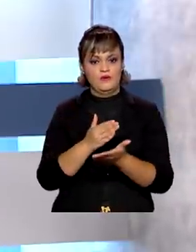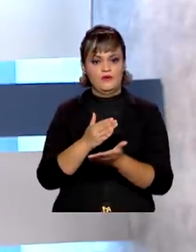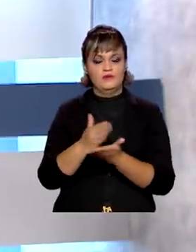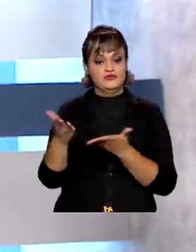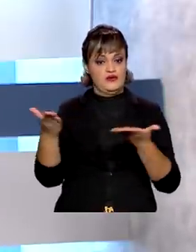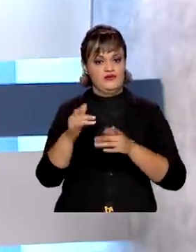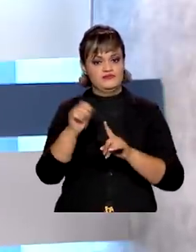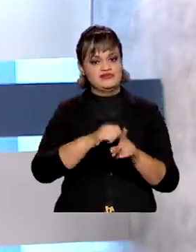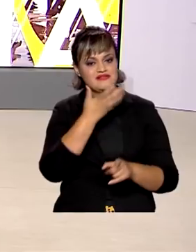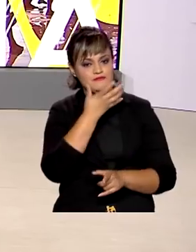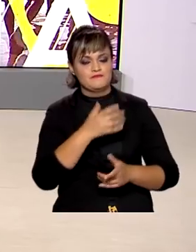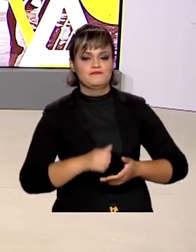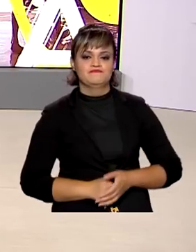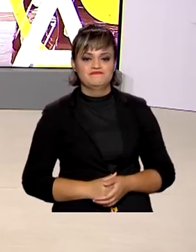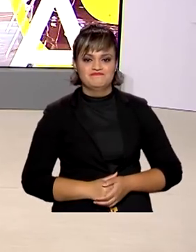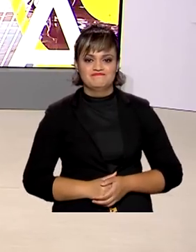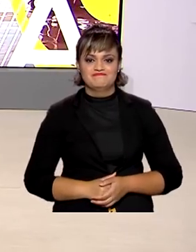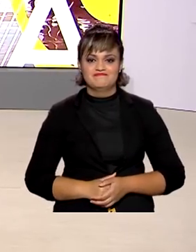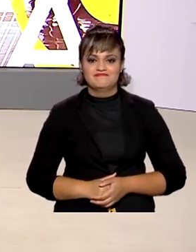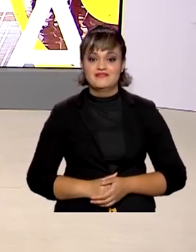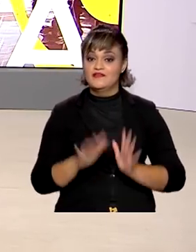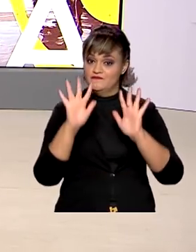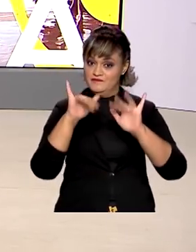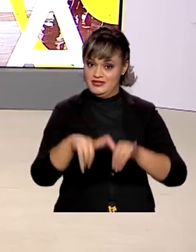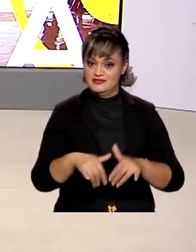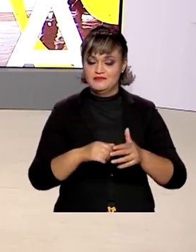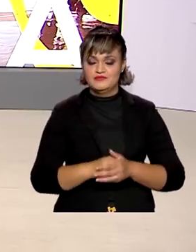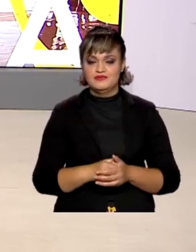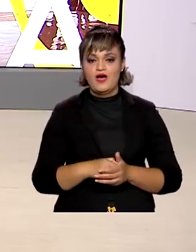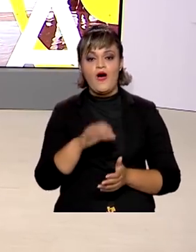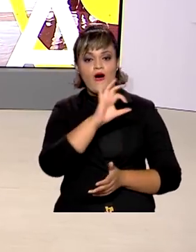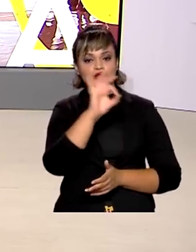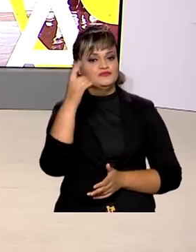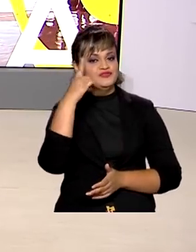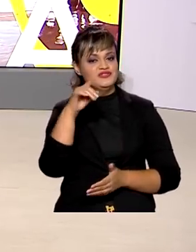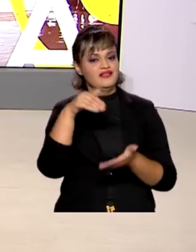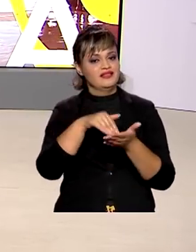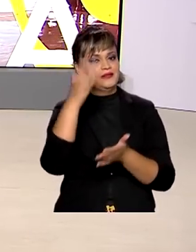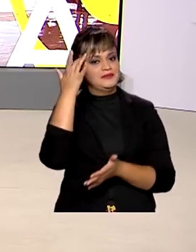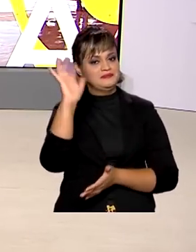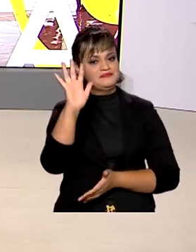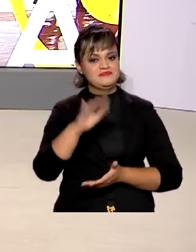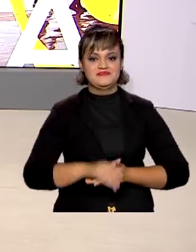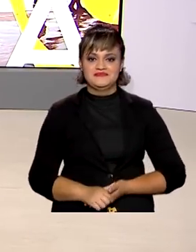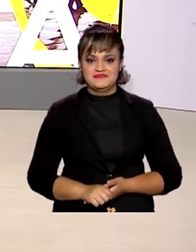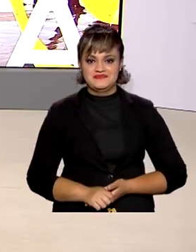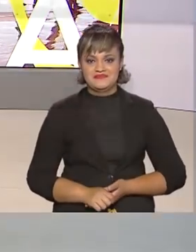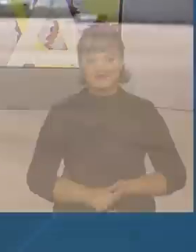agora em dezembro. A gente fica por aqui, para você um ótimo dia e até amanhã.